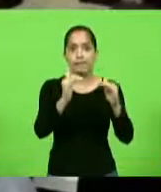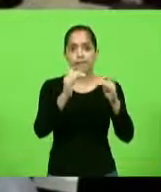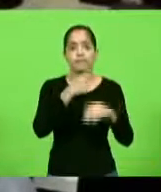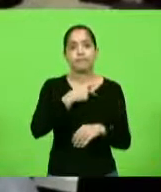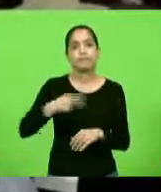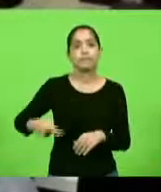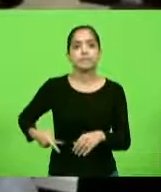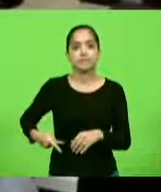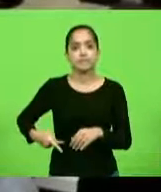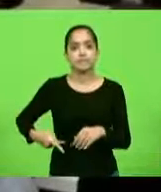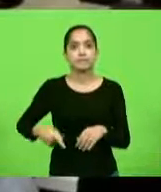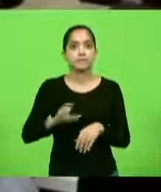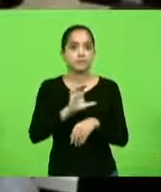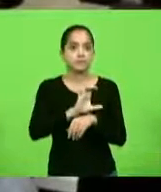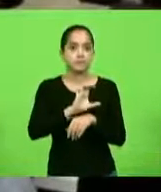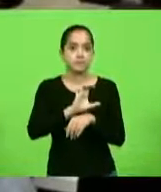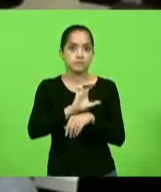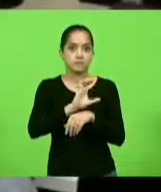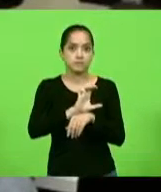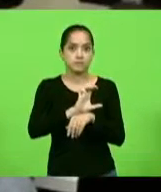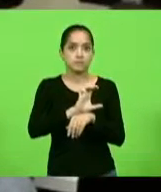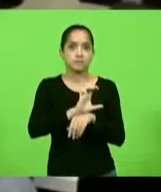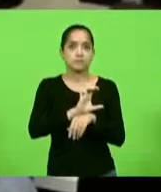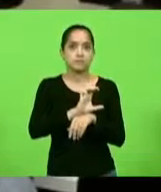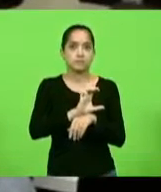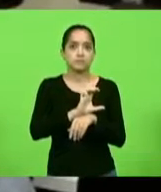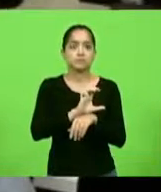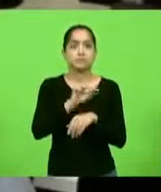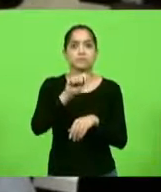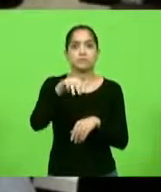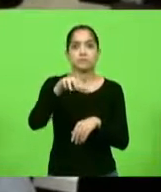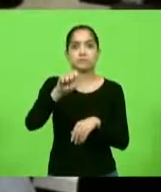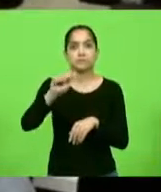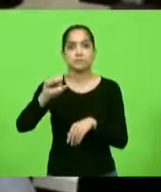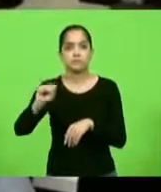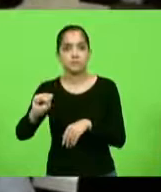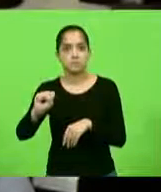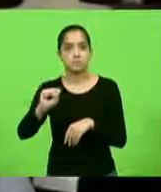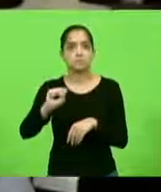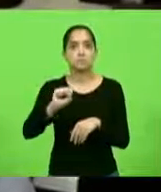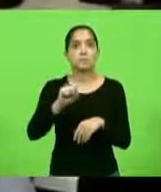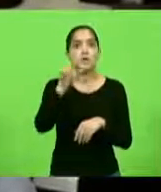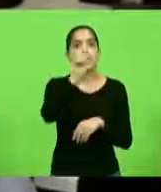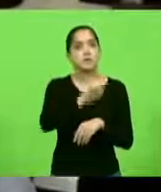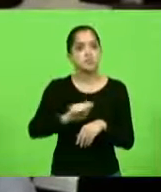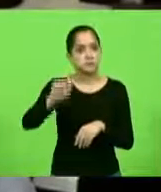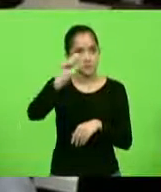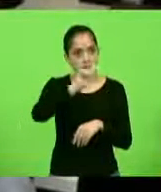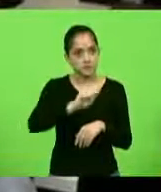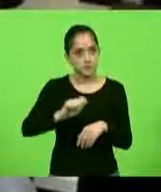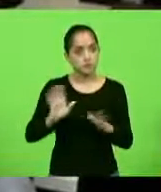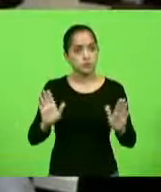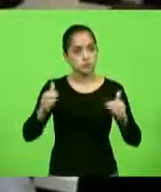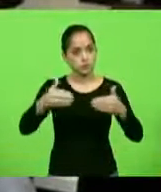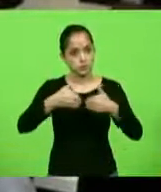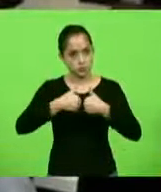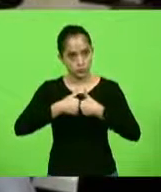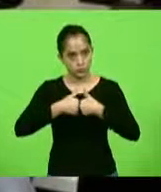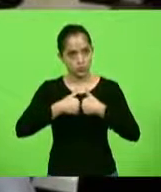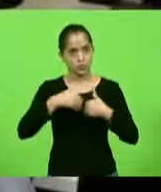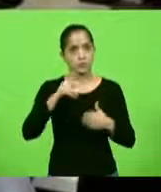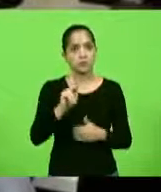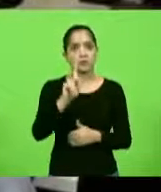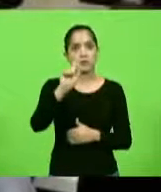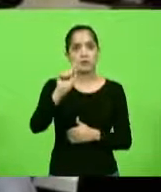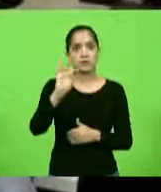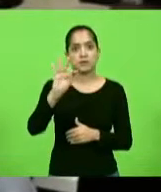estadual das AMAS, das Associações dos Autistas, a Katia Purlhagen,